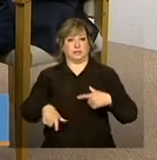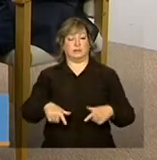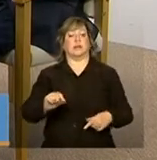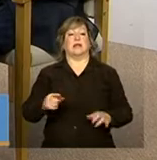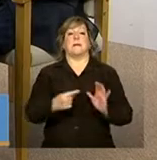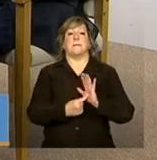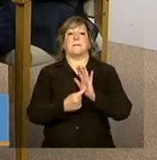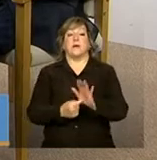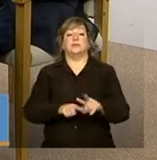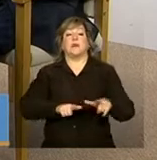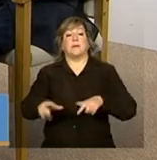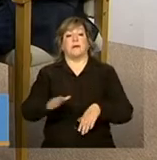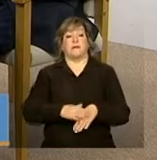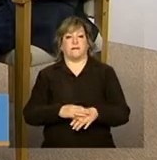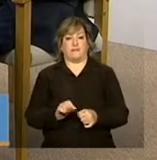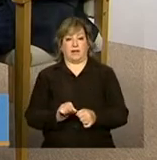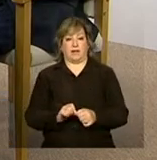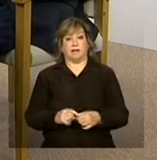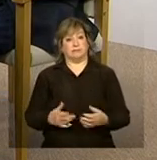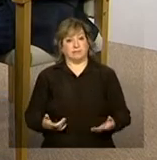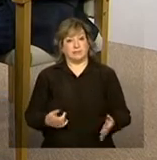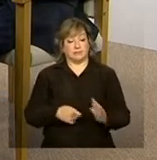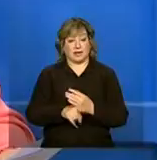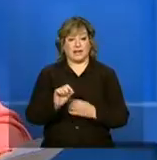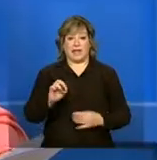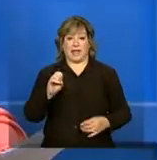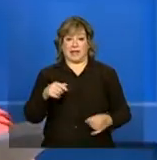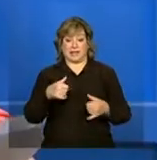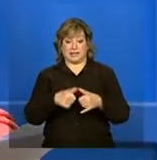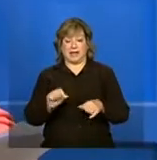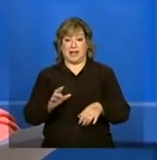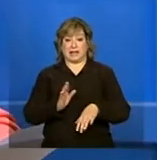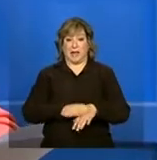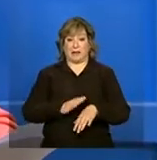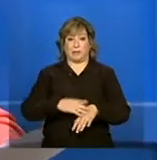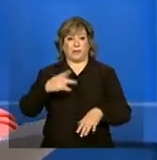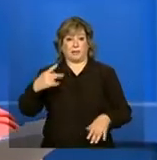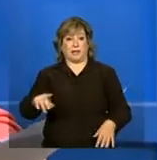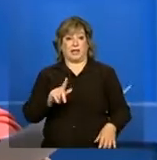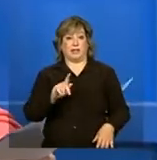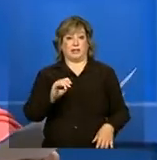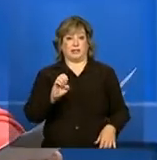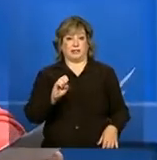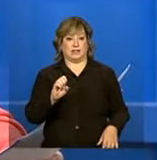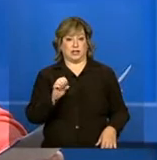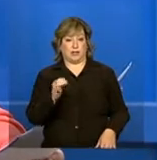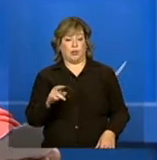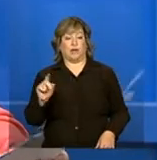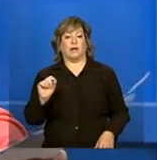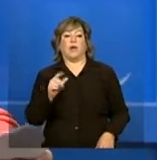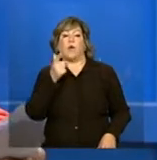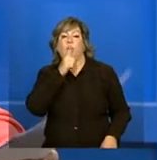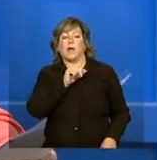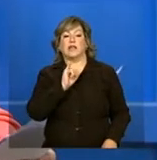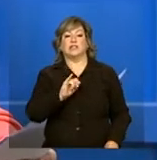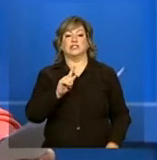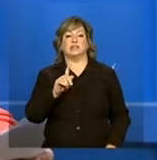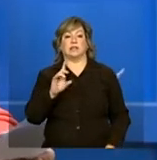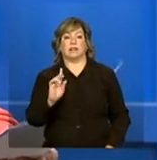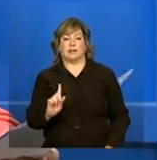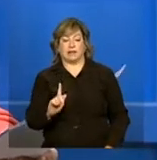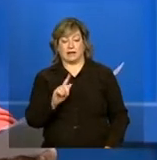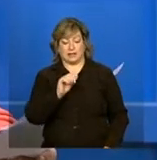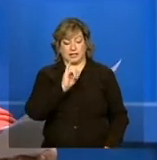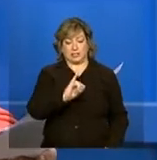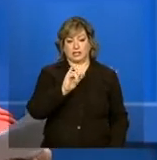que ele desempenha. Quer dizer que está nas mãos do gestor, se atingir um bom EGD, ele não precisa de